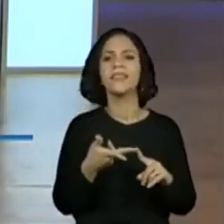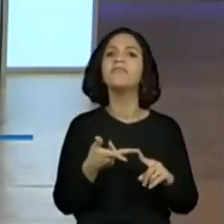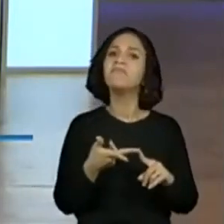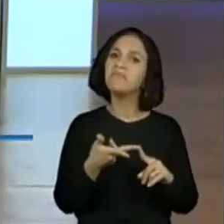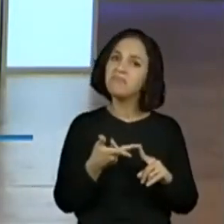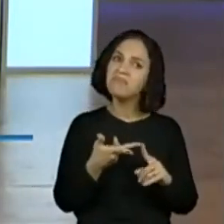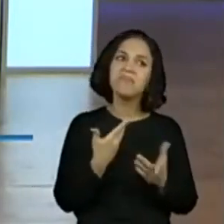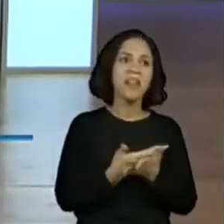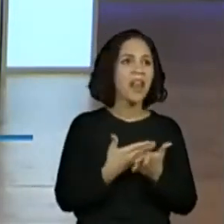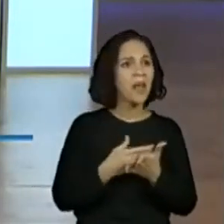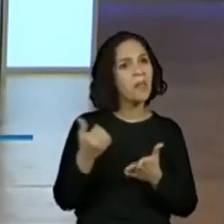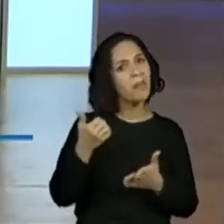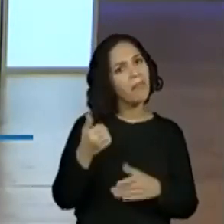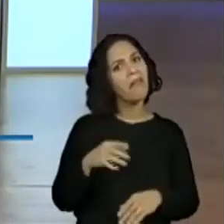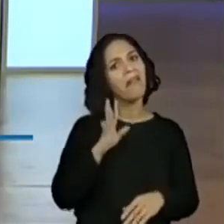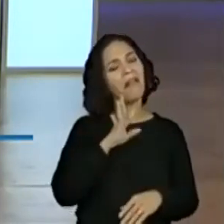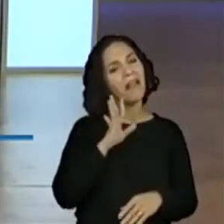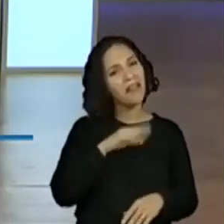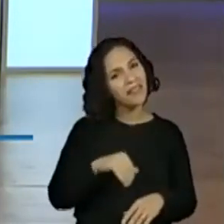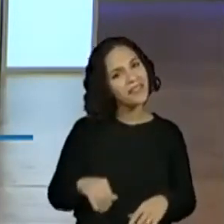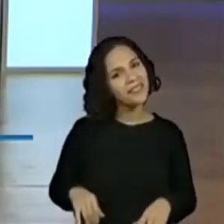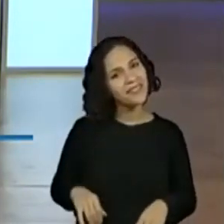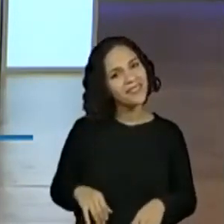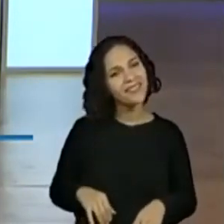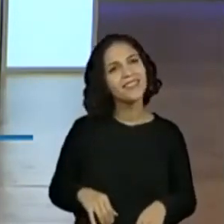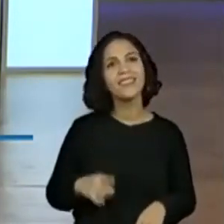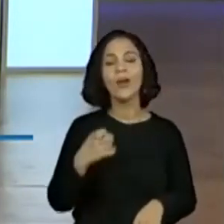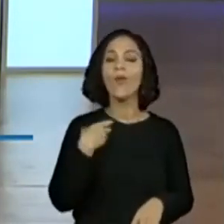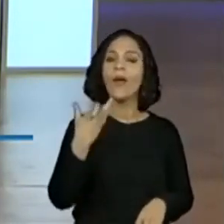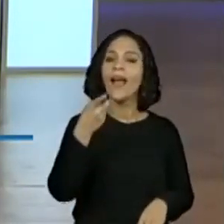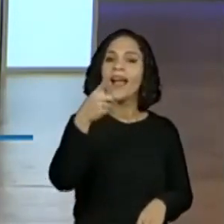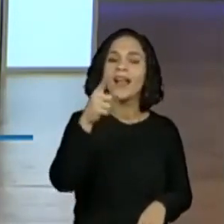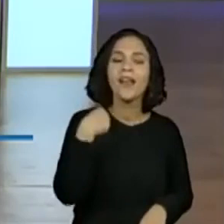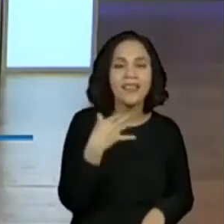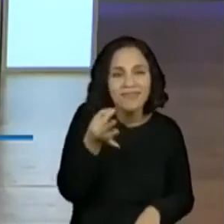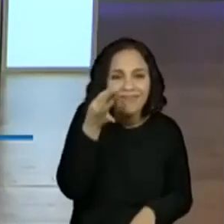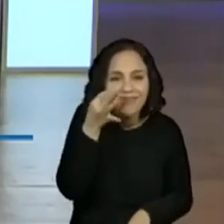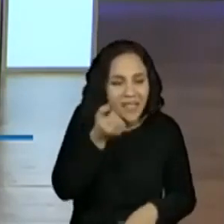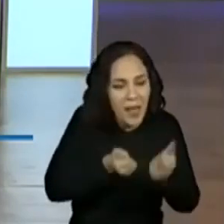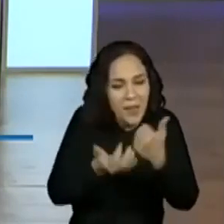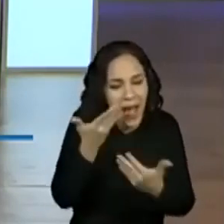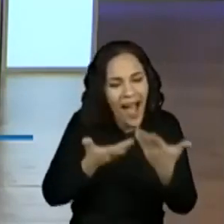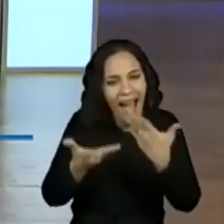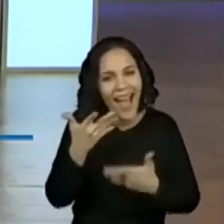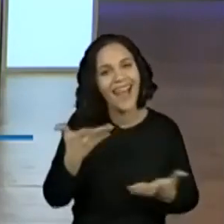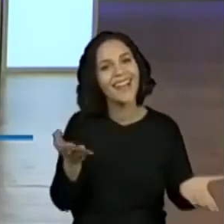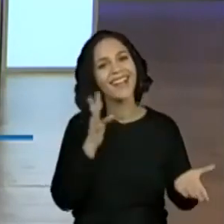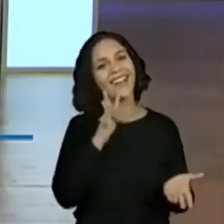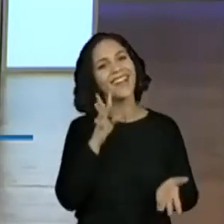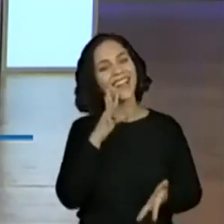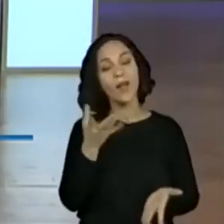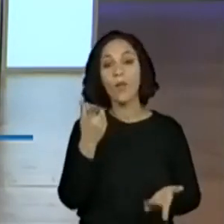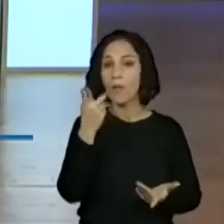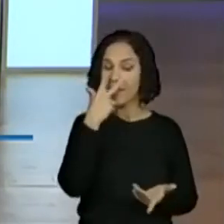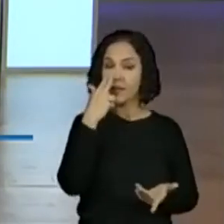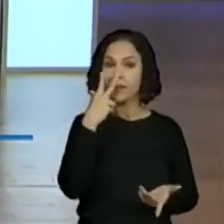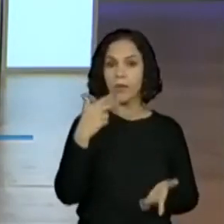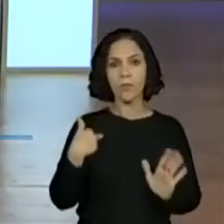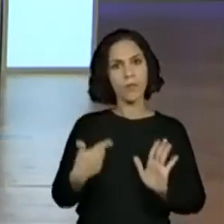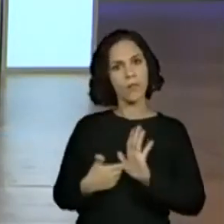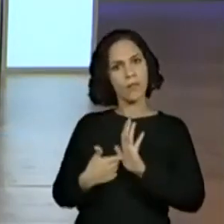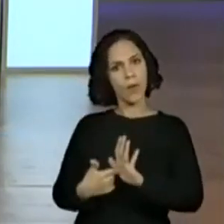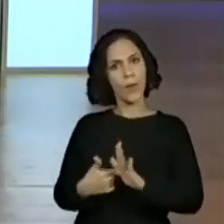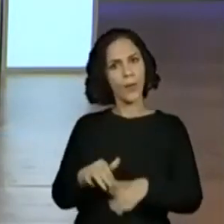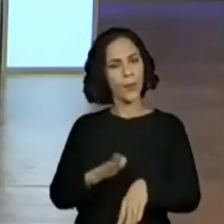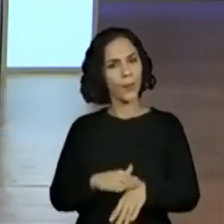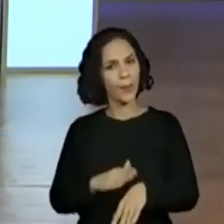nossa primeira aula, que é bate-papo, tá show que vocês estão, ó. Eu queria poder ouvir isso, tá bem legal. A expressão de um momento. Olha,